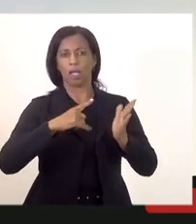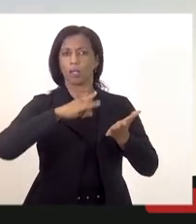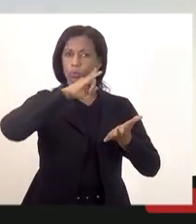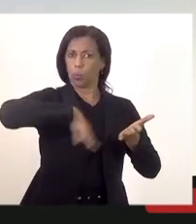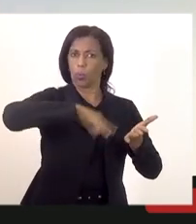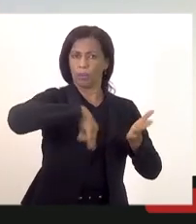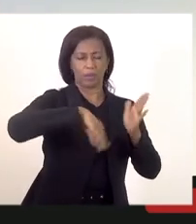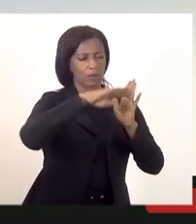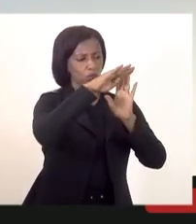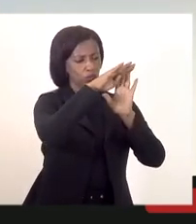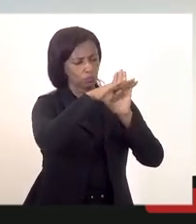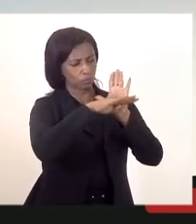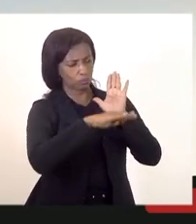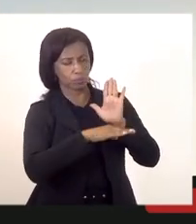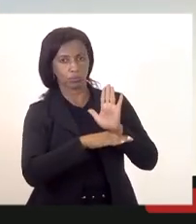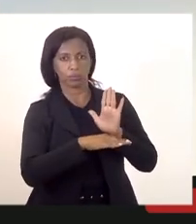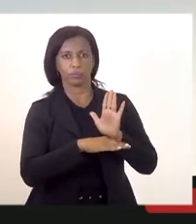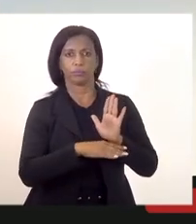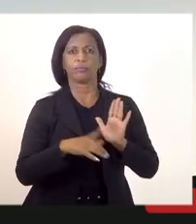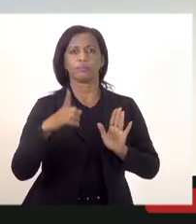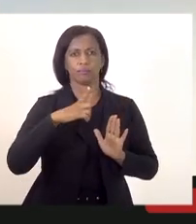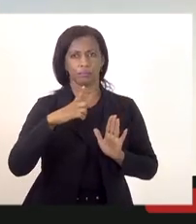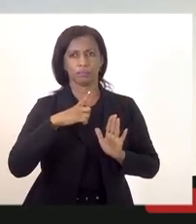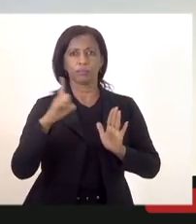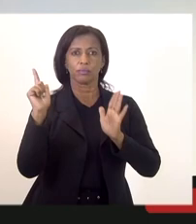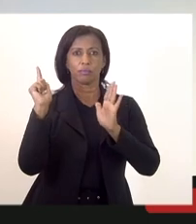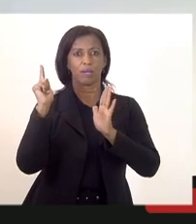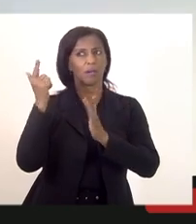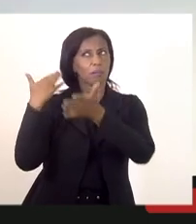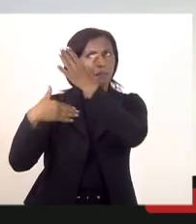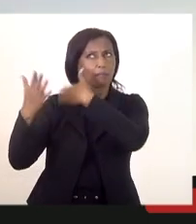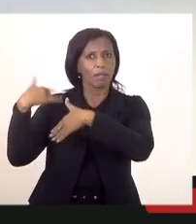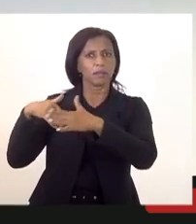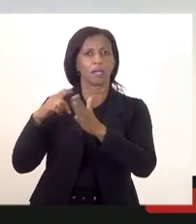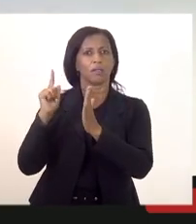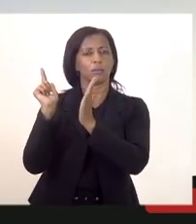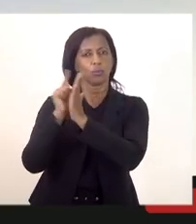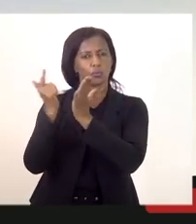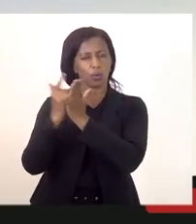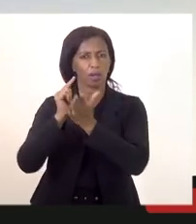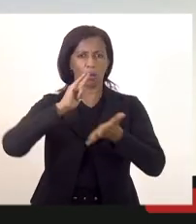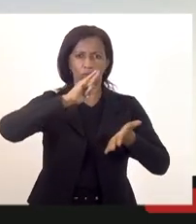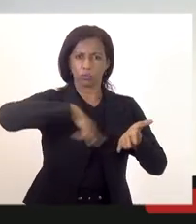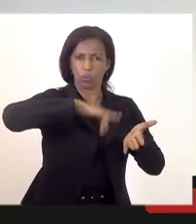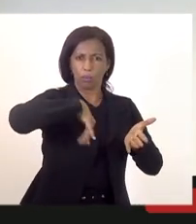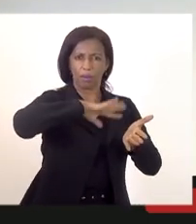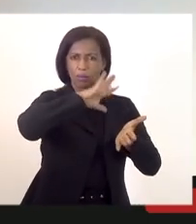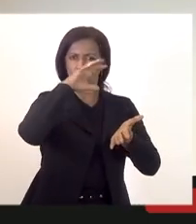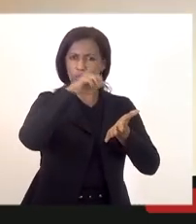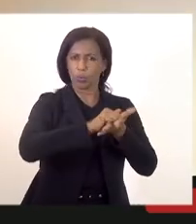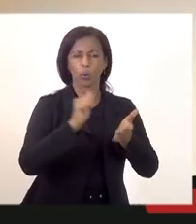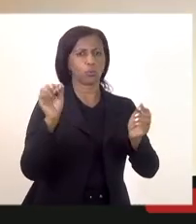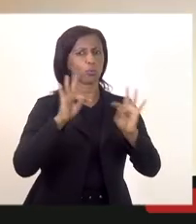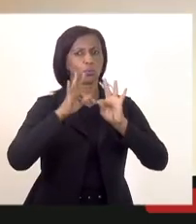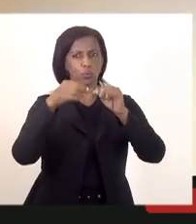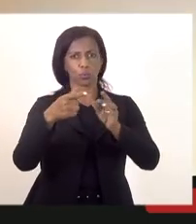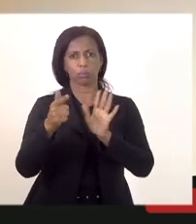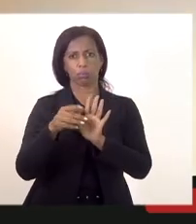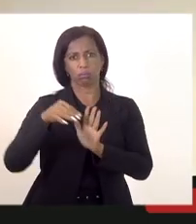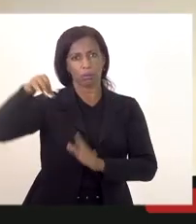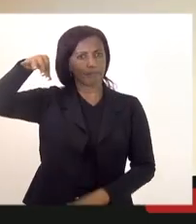pela imprensa é claro da época temos todos os documentos inclusive eu tenho aqui minha mão